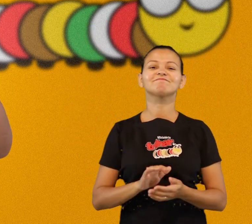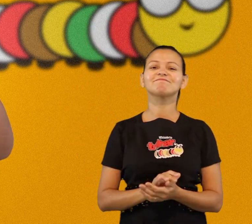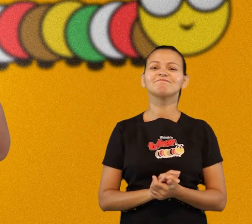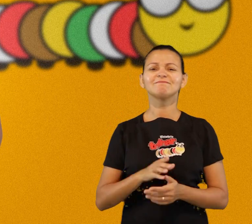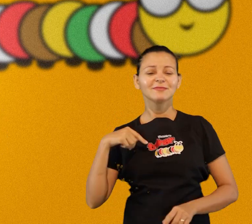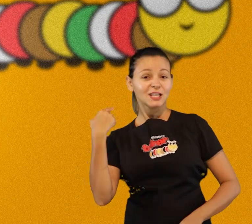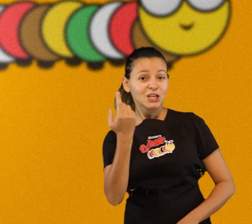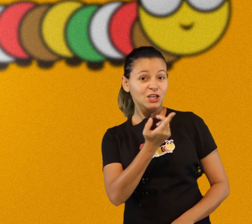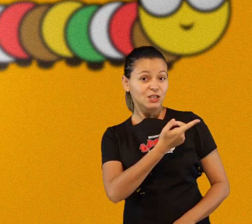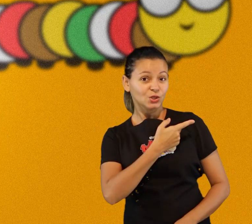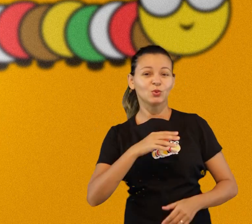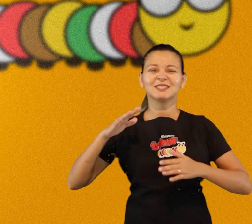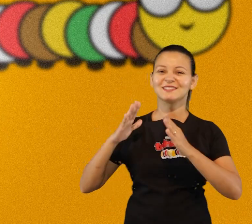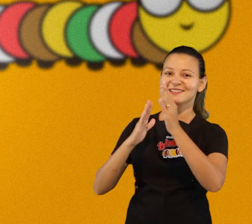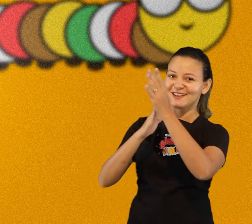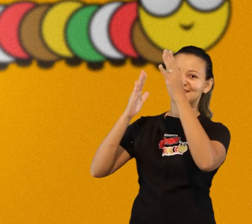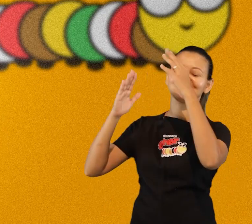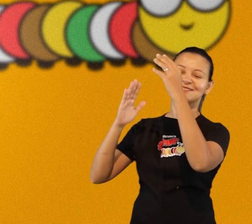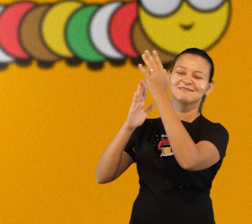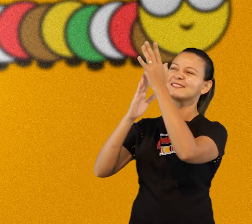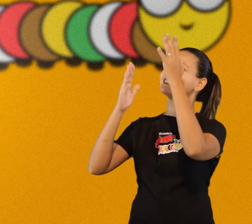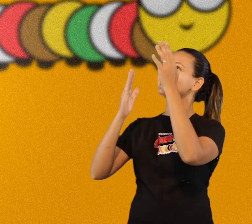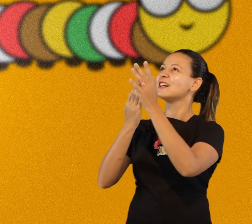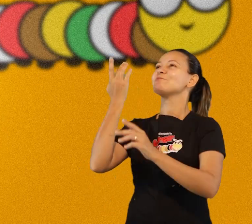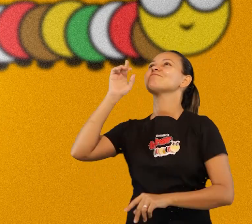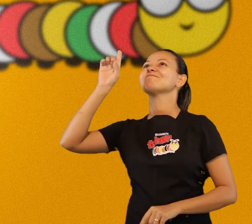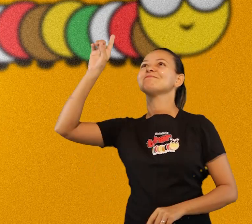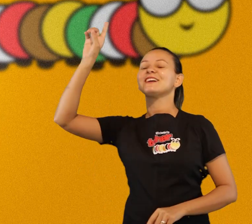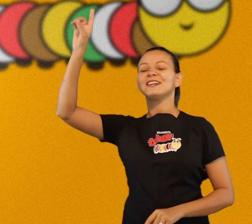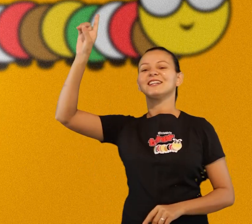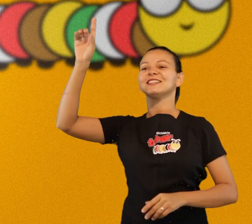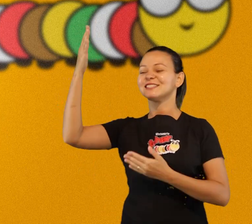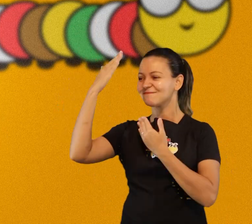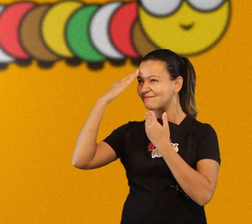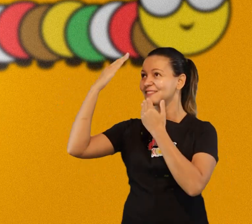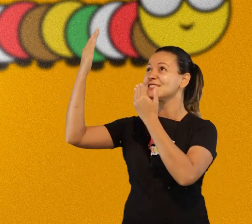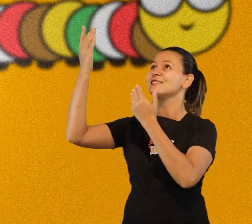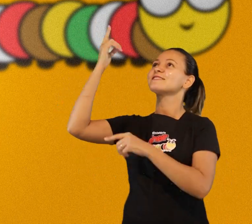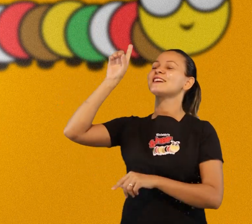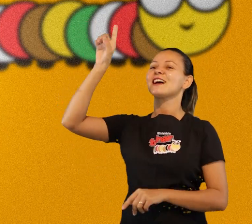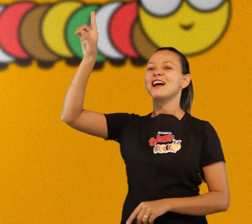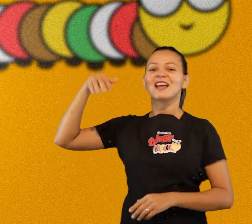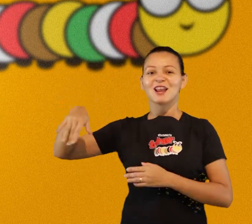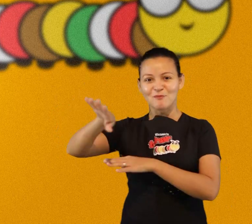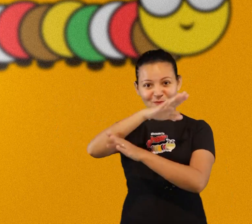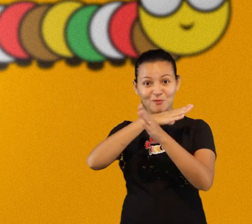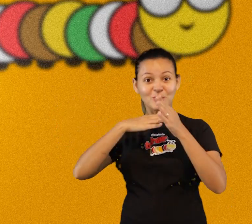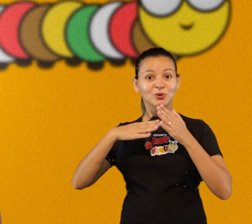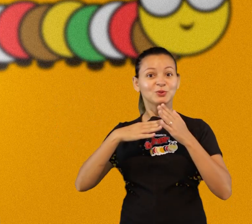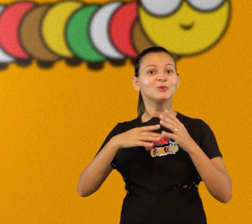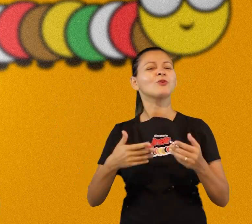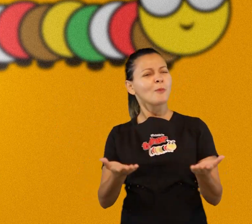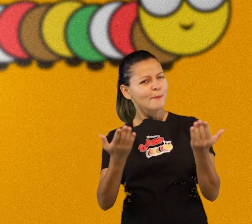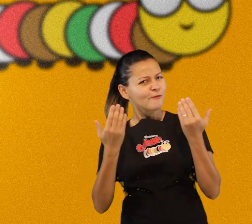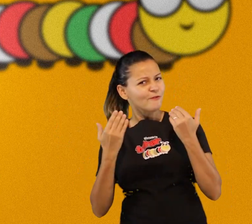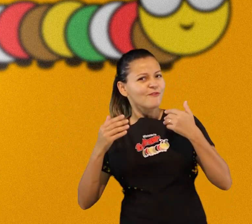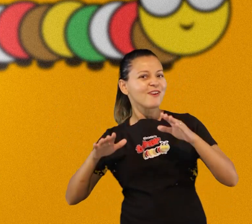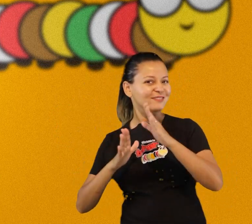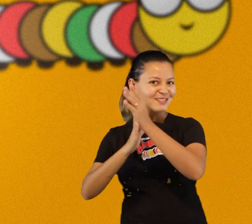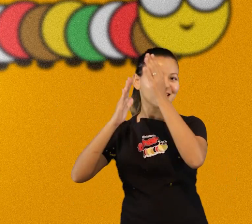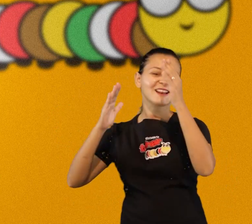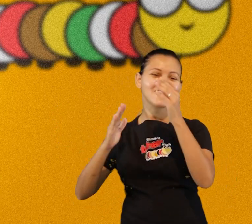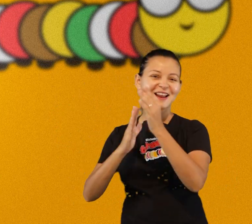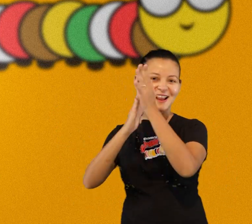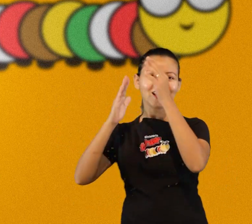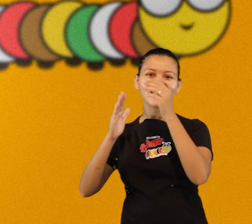expressamos e agradecemos a Ele por tudo que Ele tem feito e por tudo que Ele vai fazer vamos juntos cantar e celebrar ao Senhor nesse momento? vamos juntos